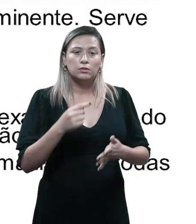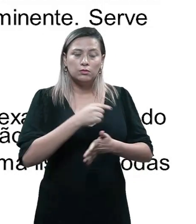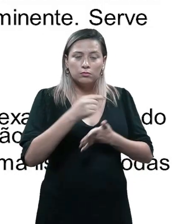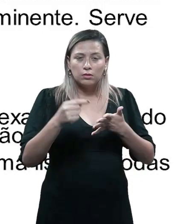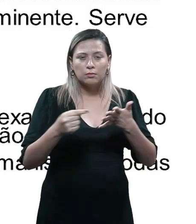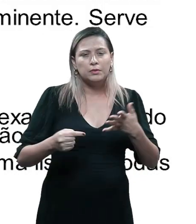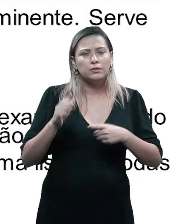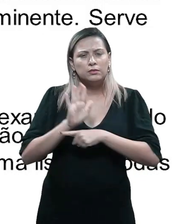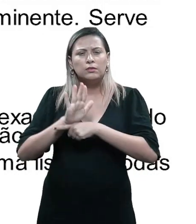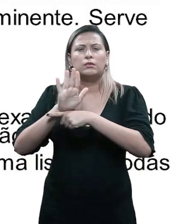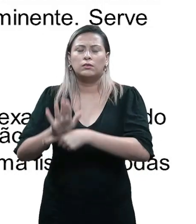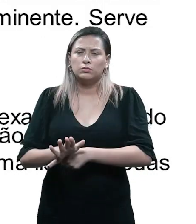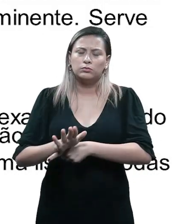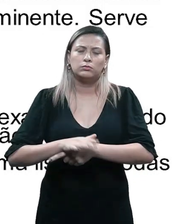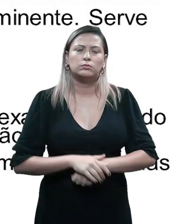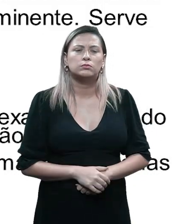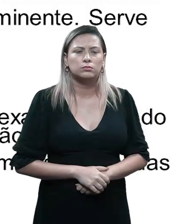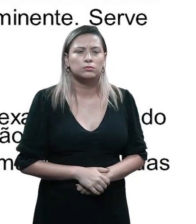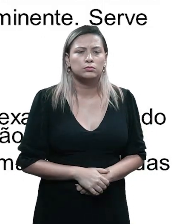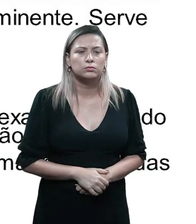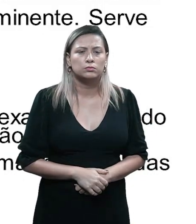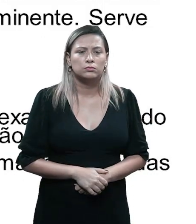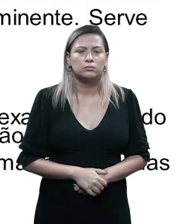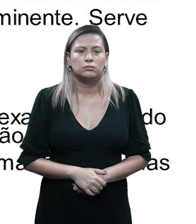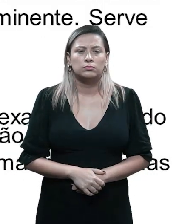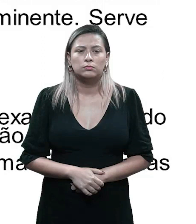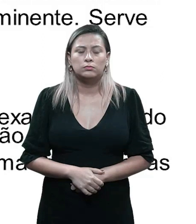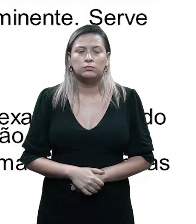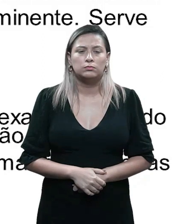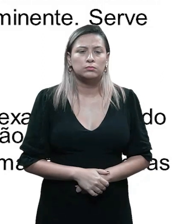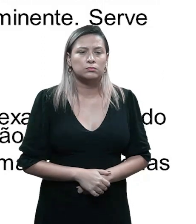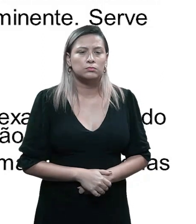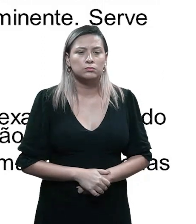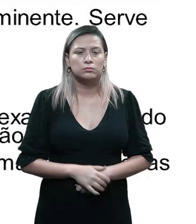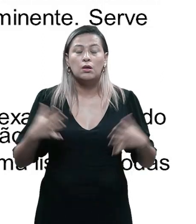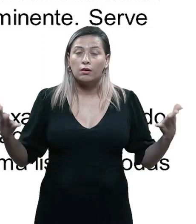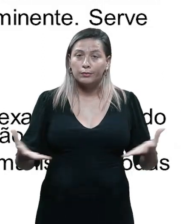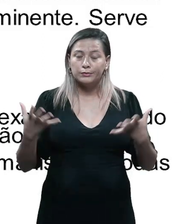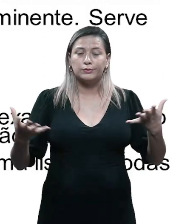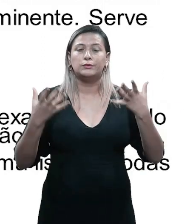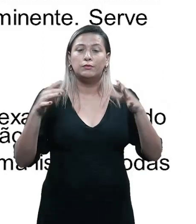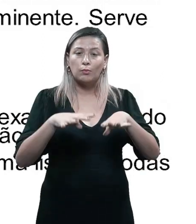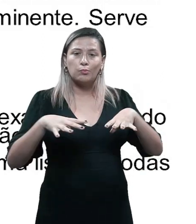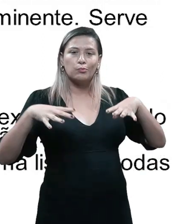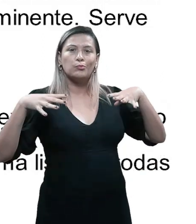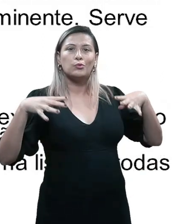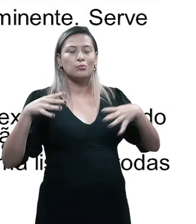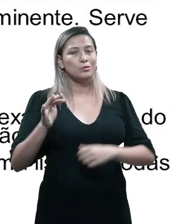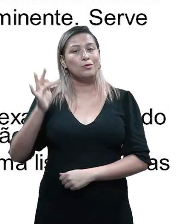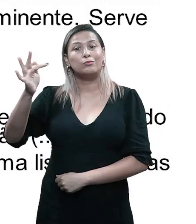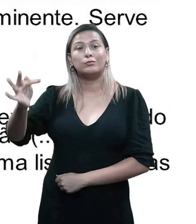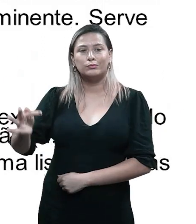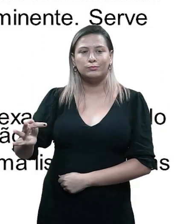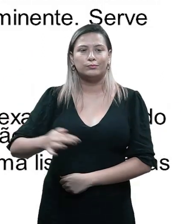Então, são ferramentas tanto o elemento do futuro como o anúncio são ferramentas que vão ajudar a empurrar o público em direção